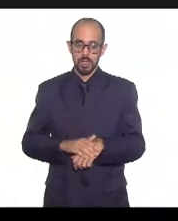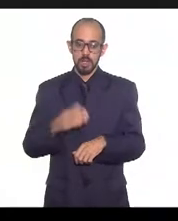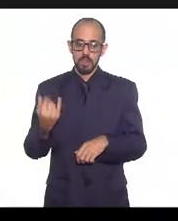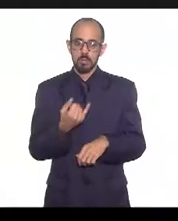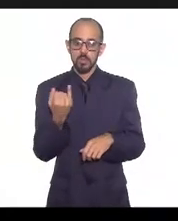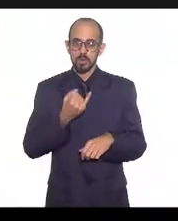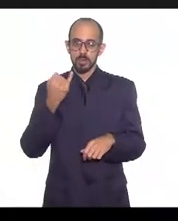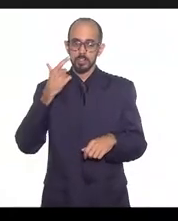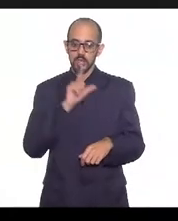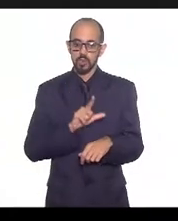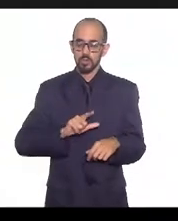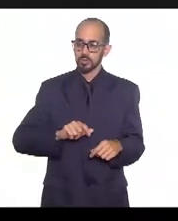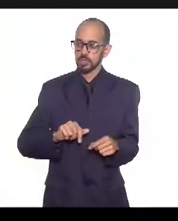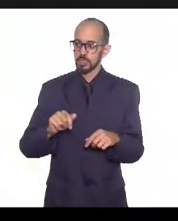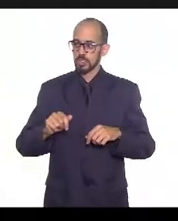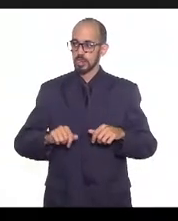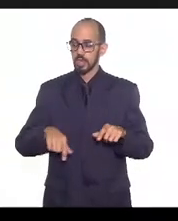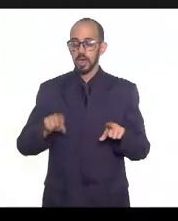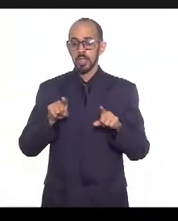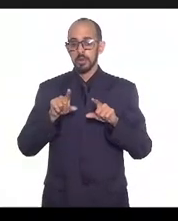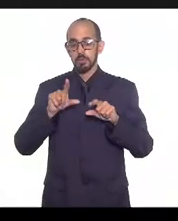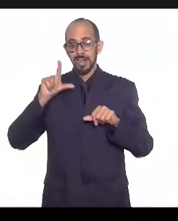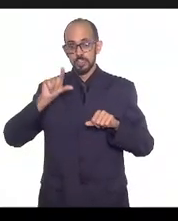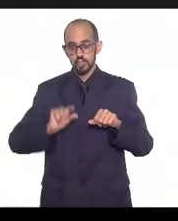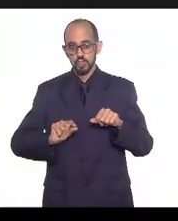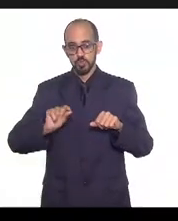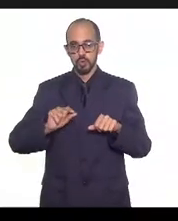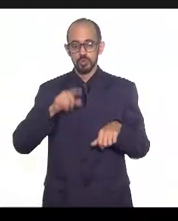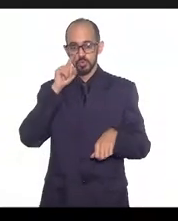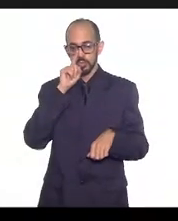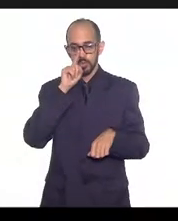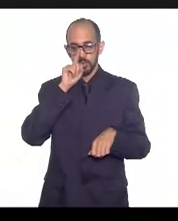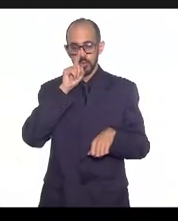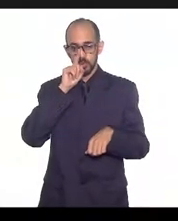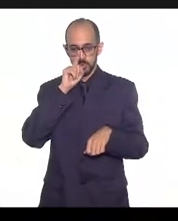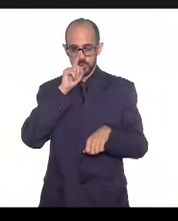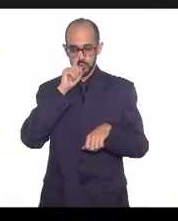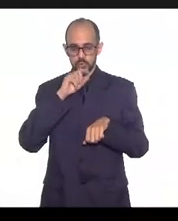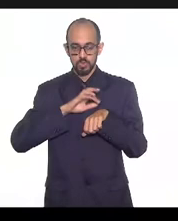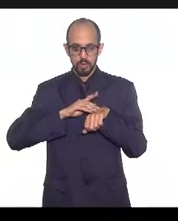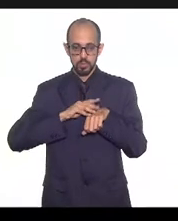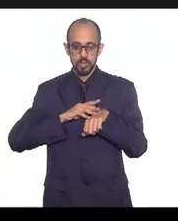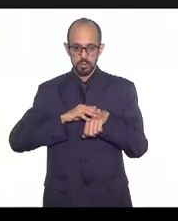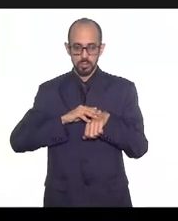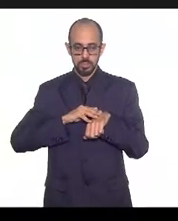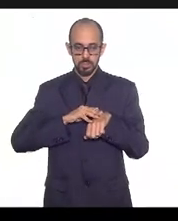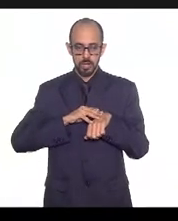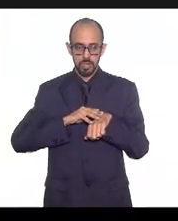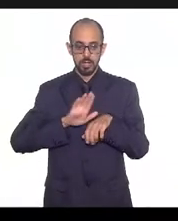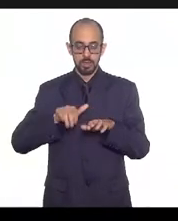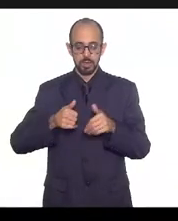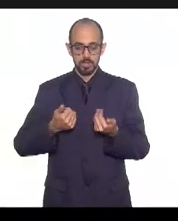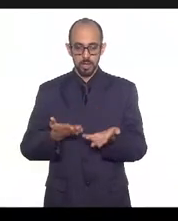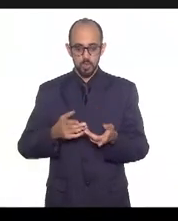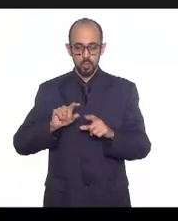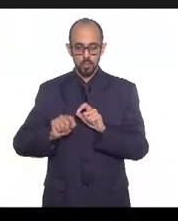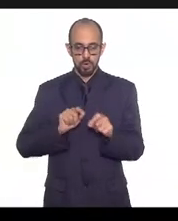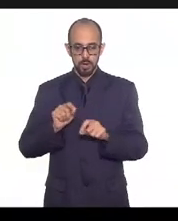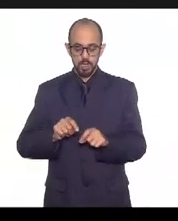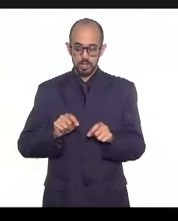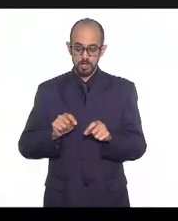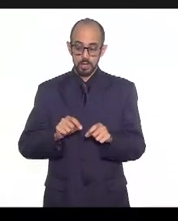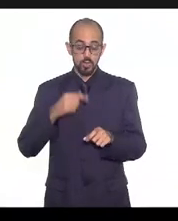estejam cobertos também, pelo menos para minimizar os quadros mais graves dessa doença. Então, assim, normalmente você faz no teu